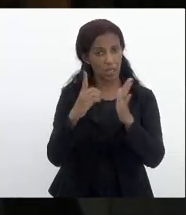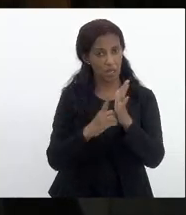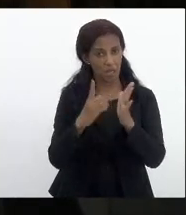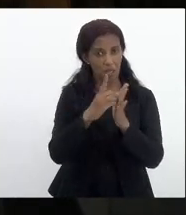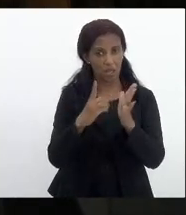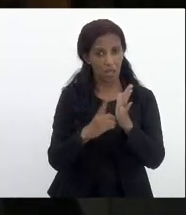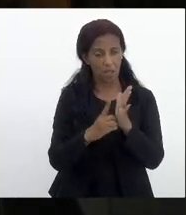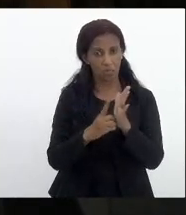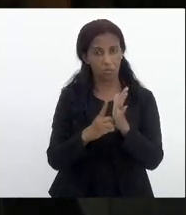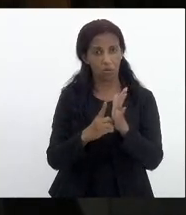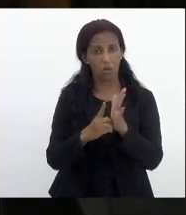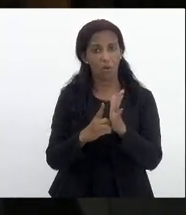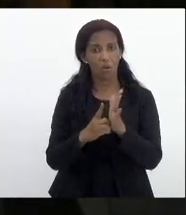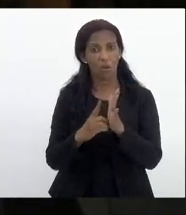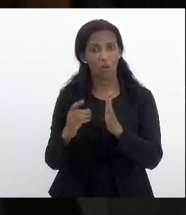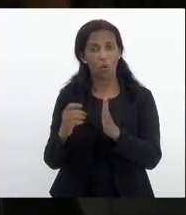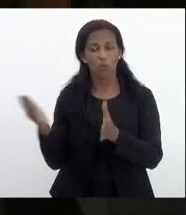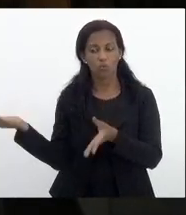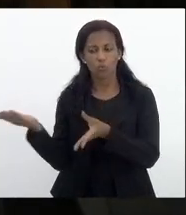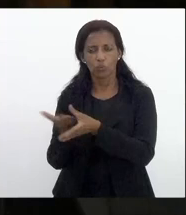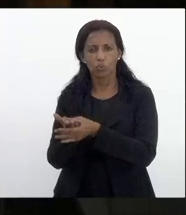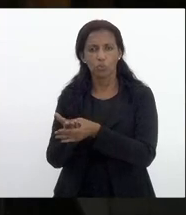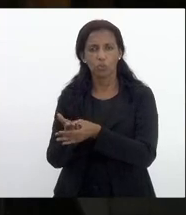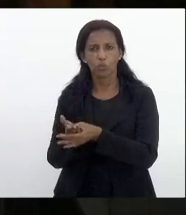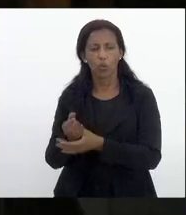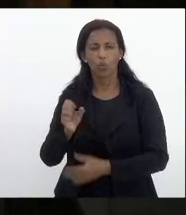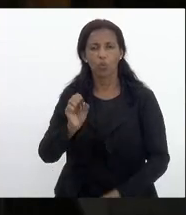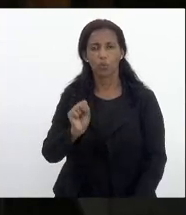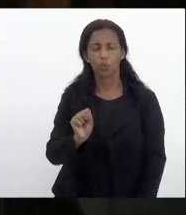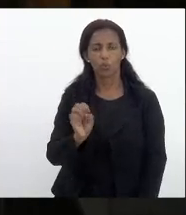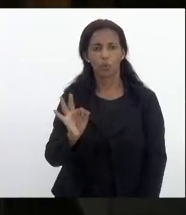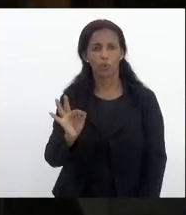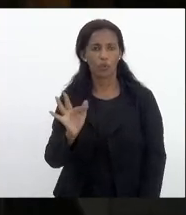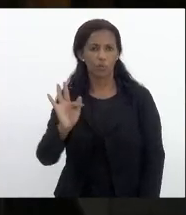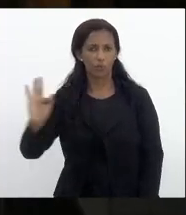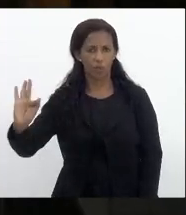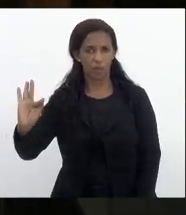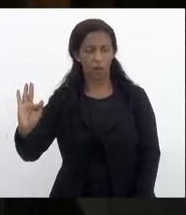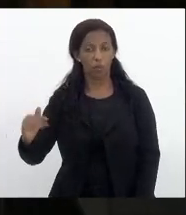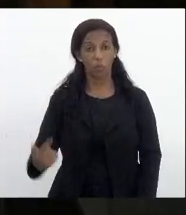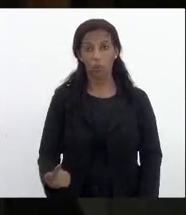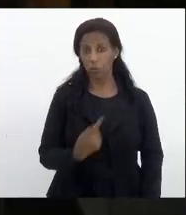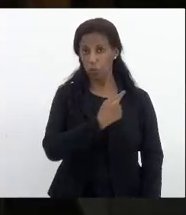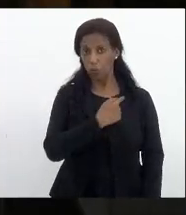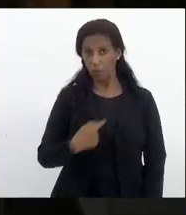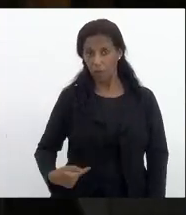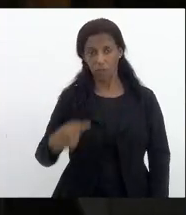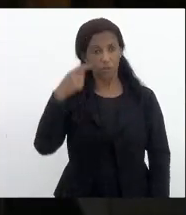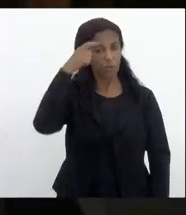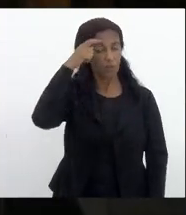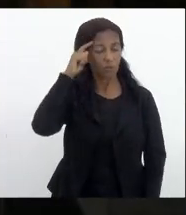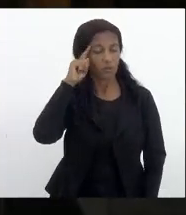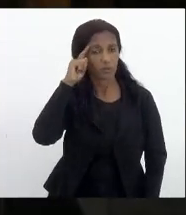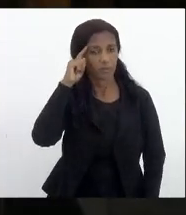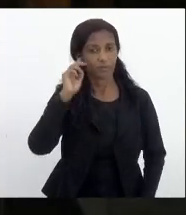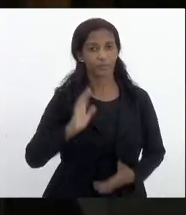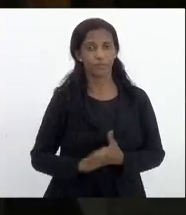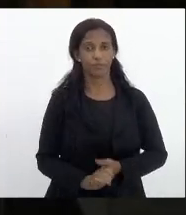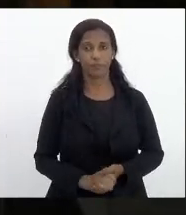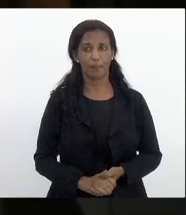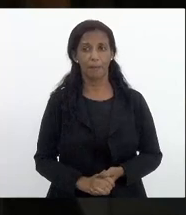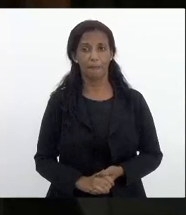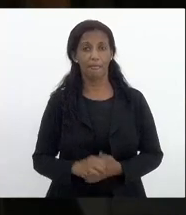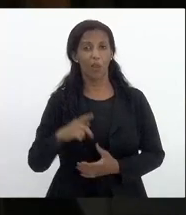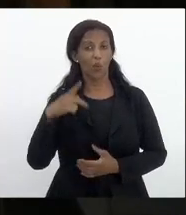no Supremo Tribunal Federal e o governador Cláudio Castro com a sua